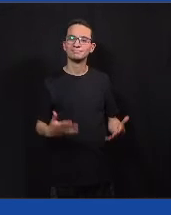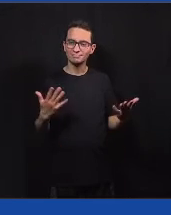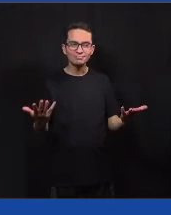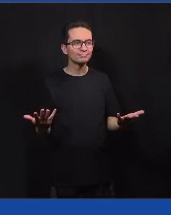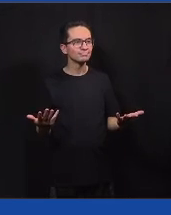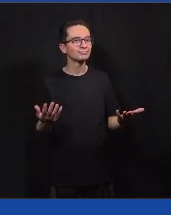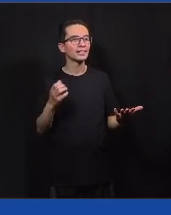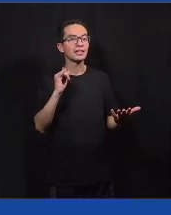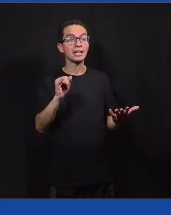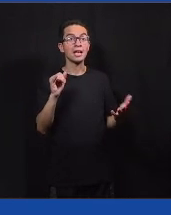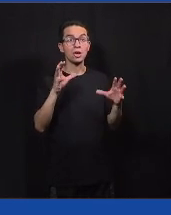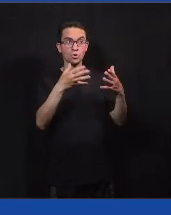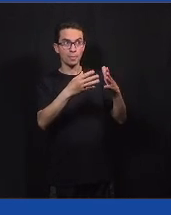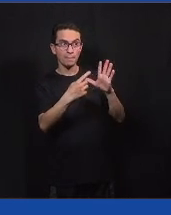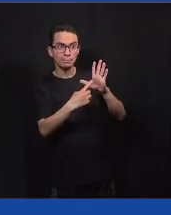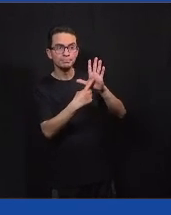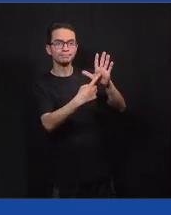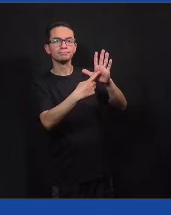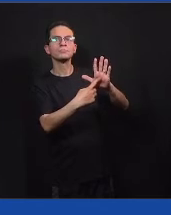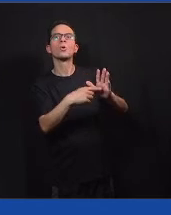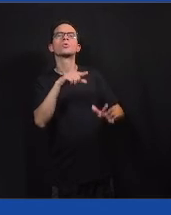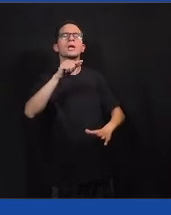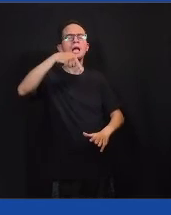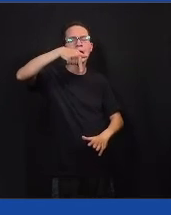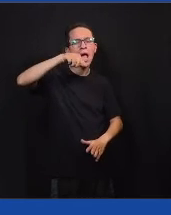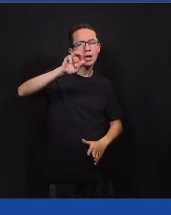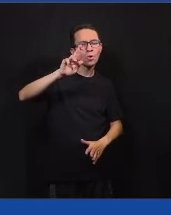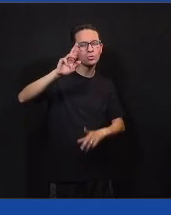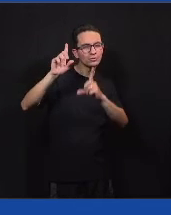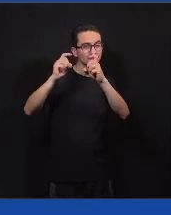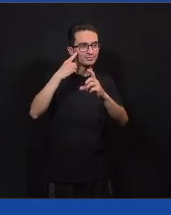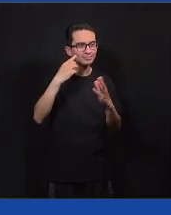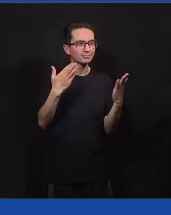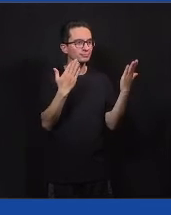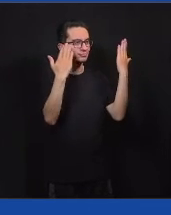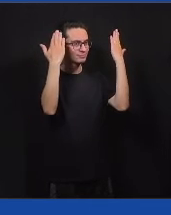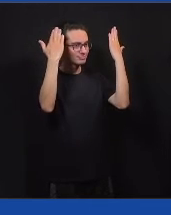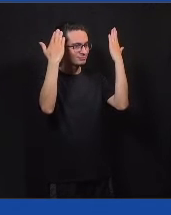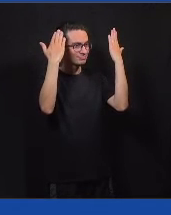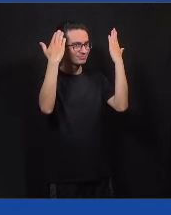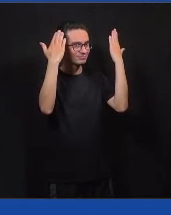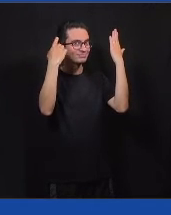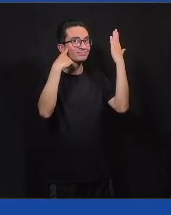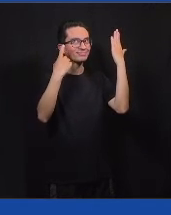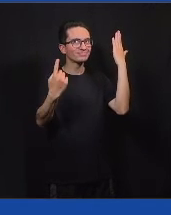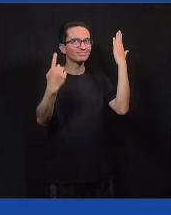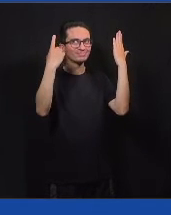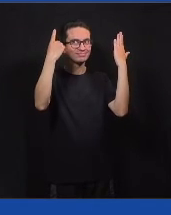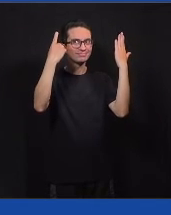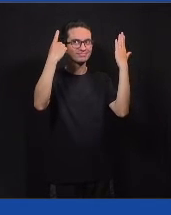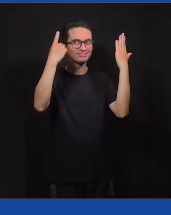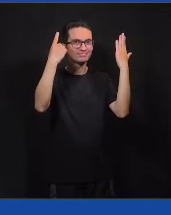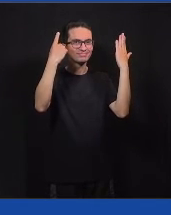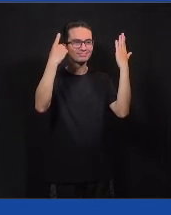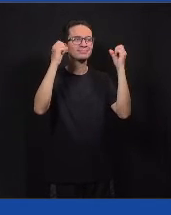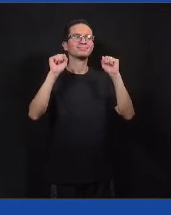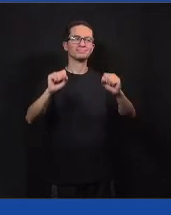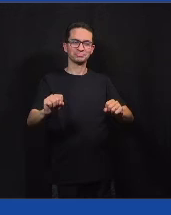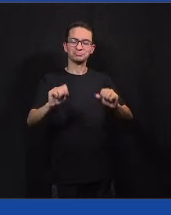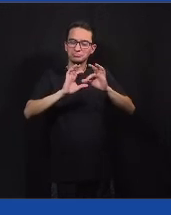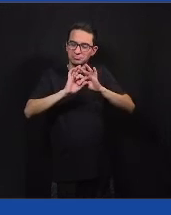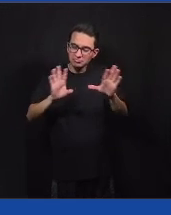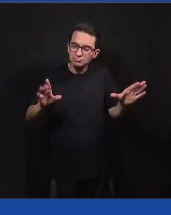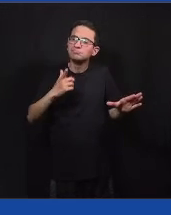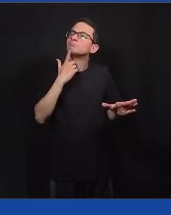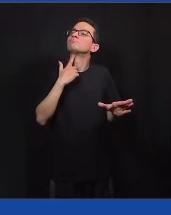o pessoal vai colocar um QR Code aí na tela para se vocês quiserem participar. Já colocou? Já colocou. Então, todo mundo que